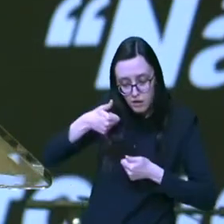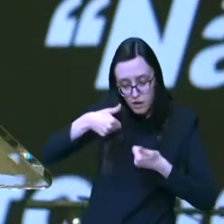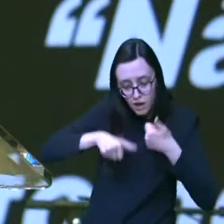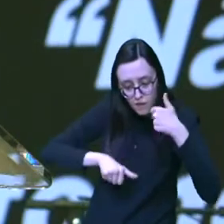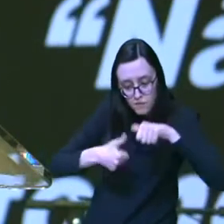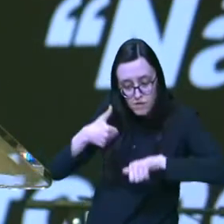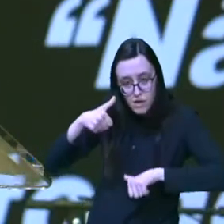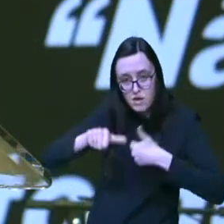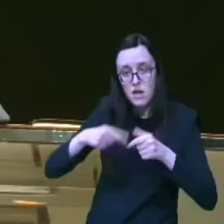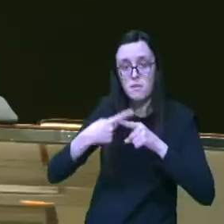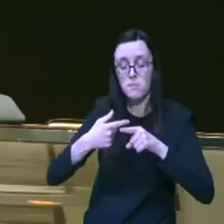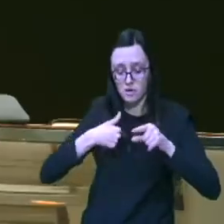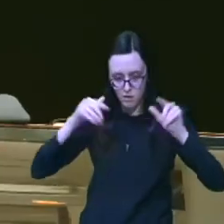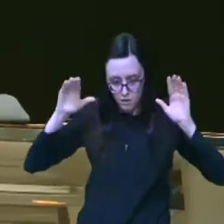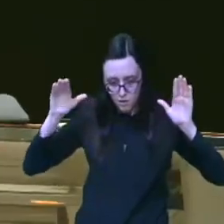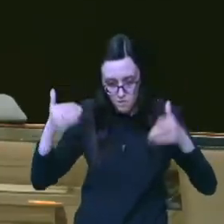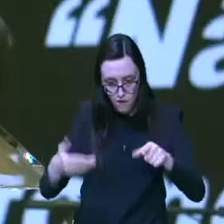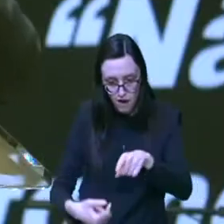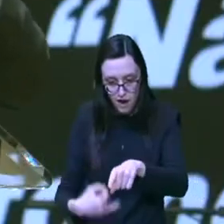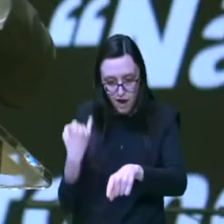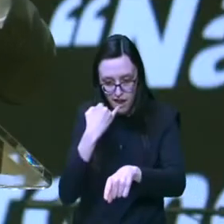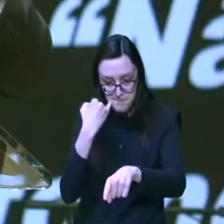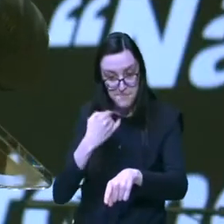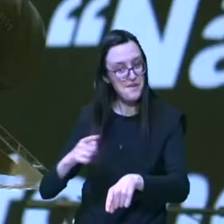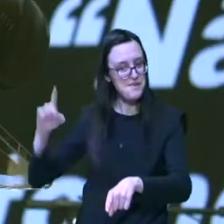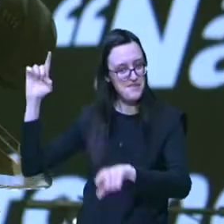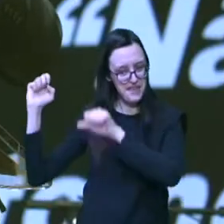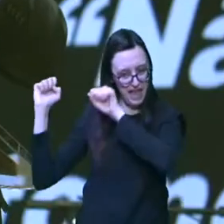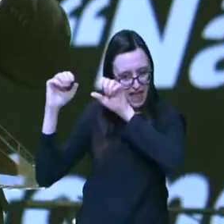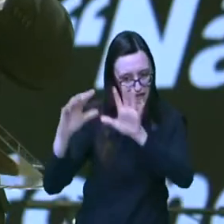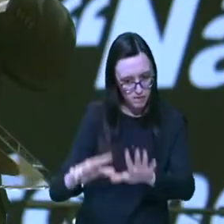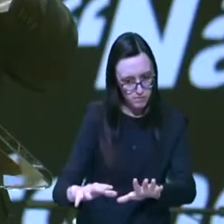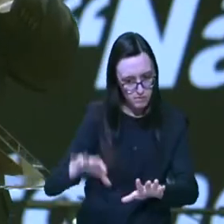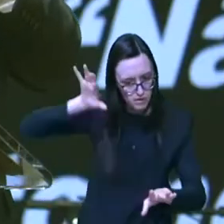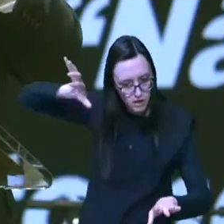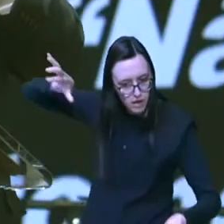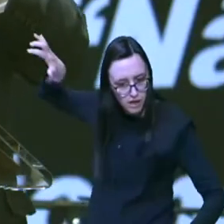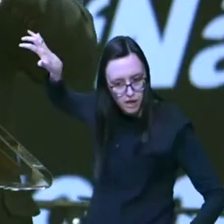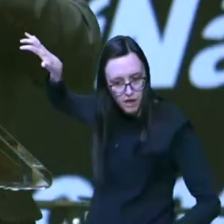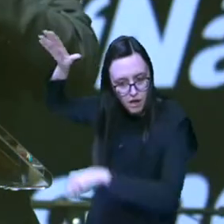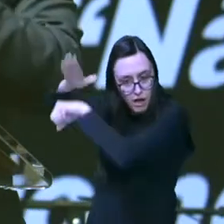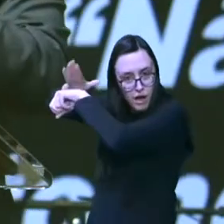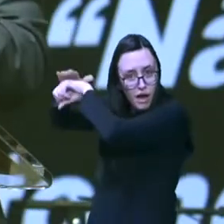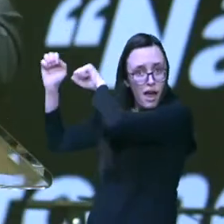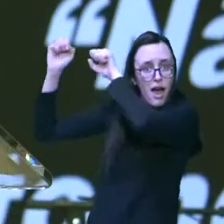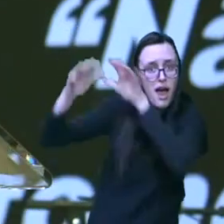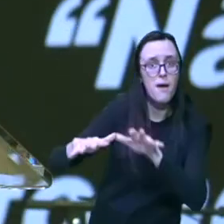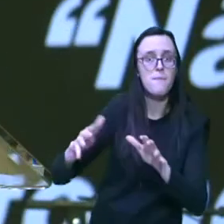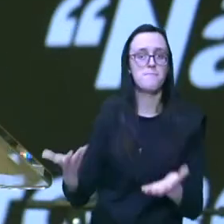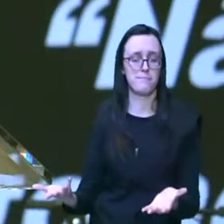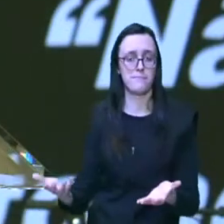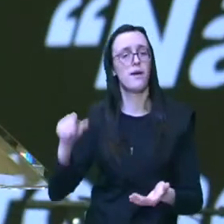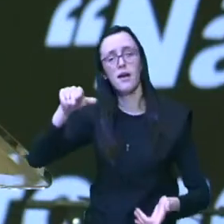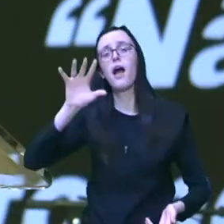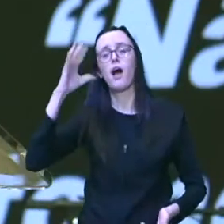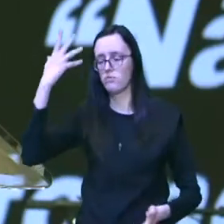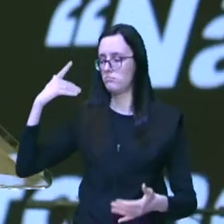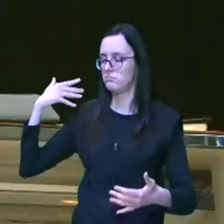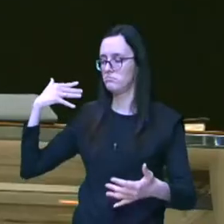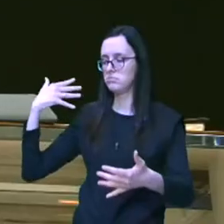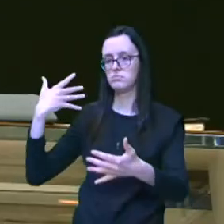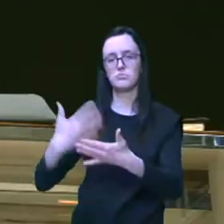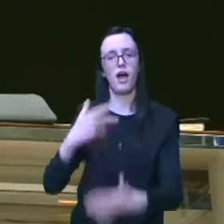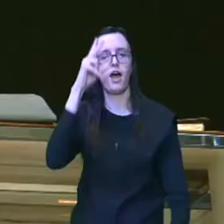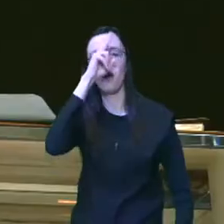estava muito mais focado na bênção e deixando de lado o abençoador e isso acontece no decorrer da